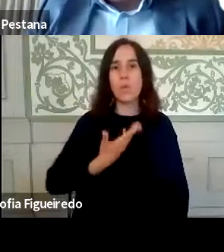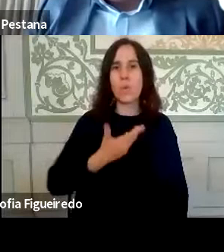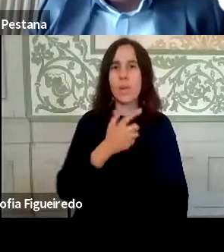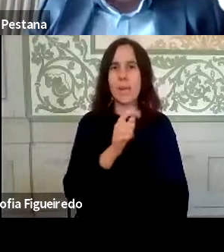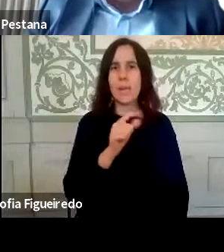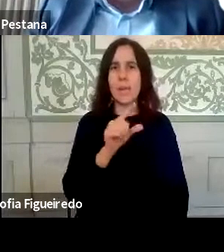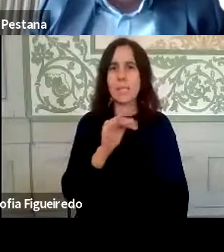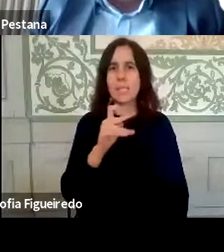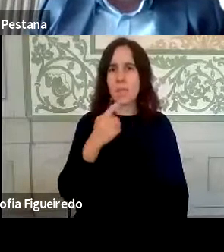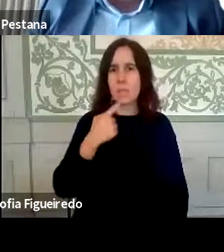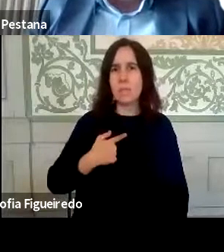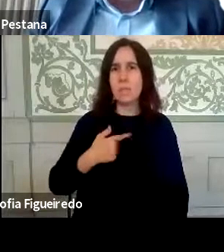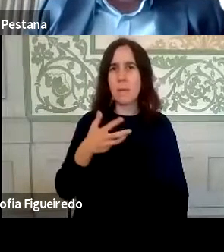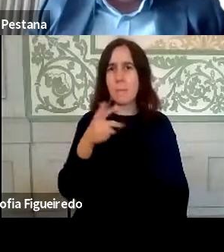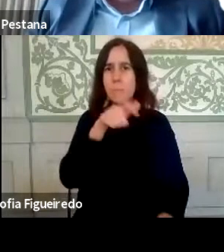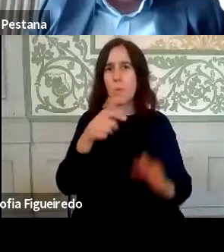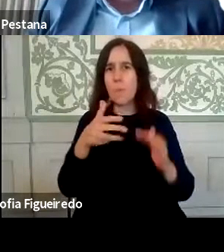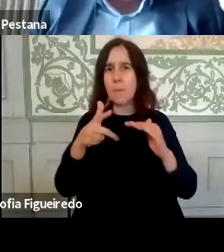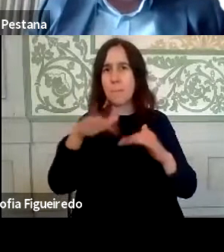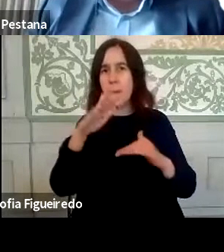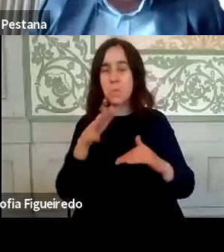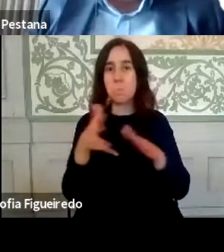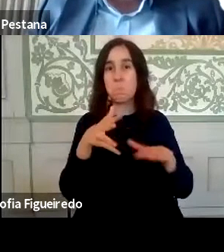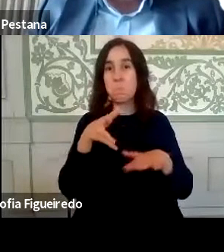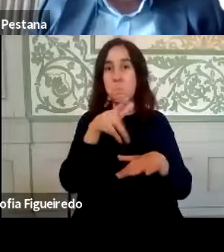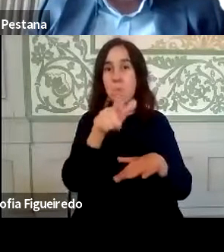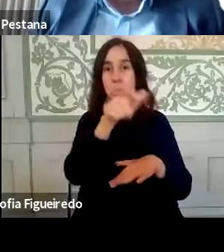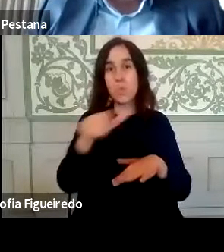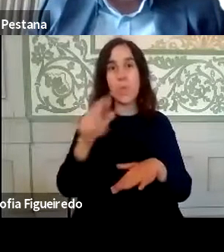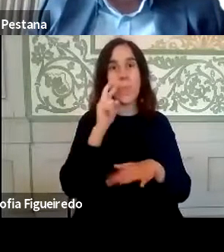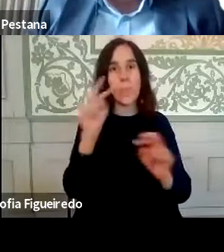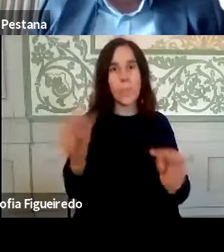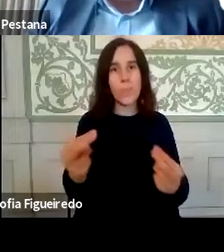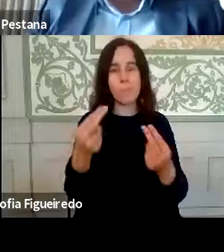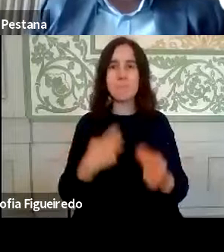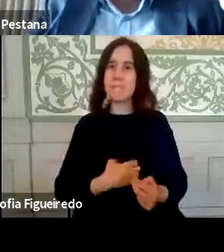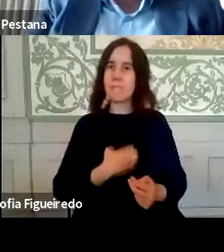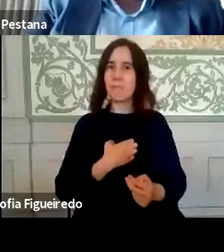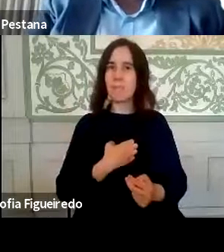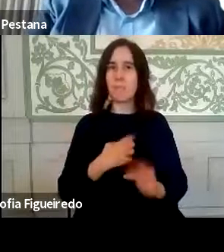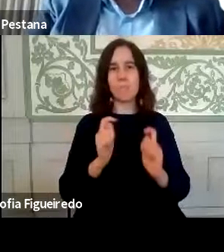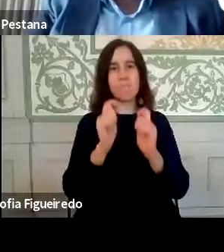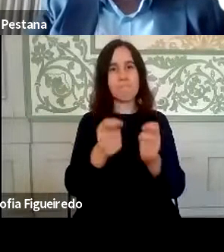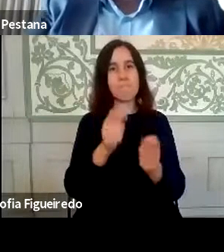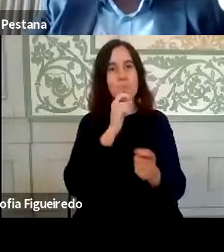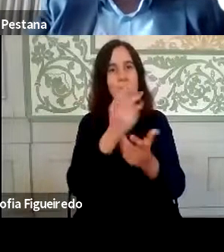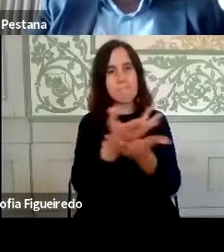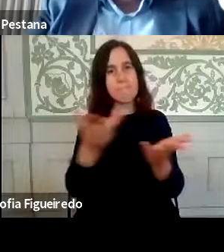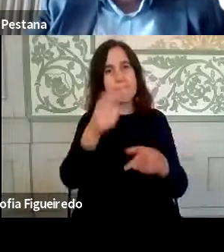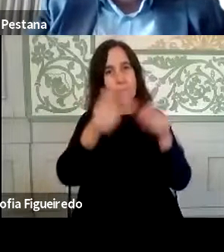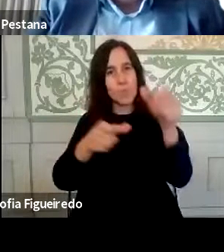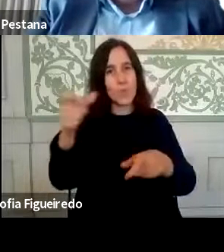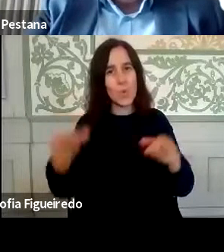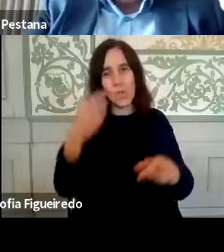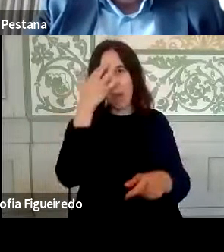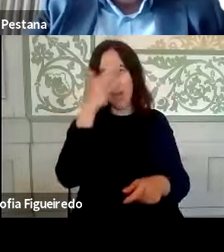mais de mil pessoas, ou cerca de mil pessoas a assistir, que faz sentido dar a oportunidade a essas pessoas de